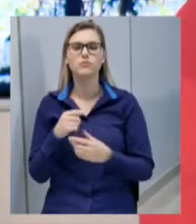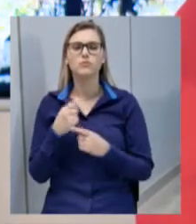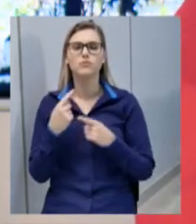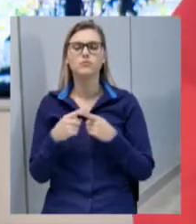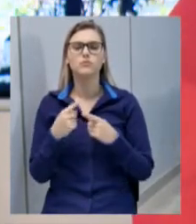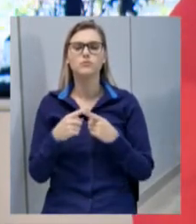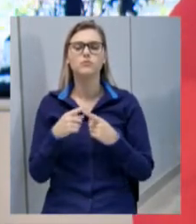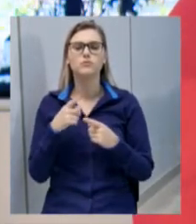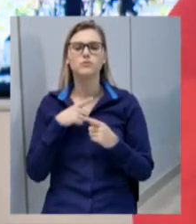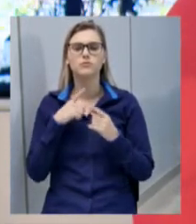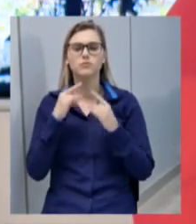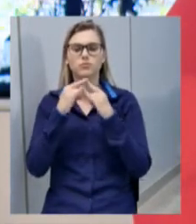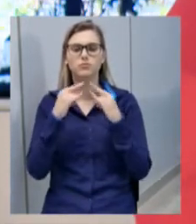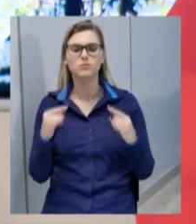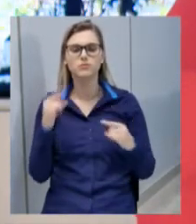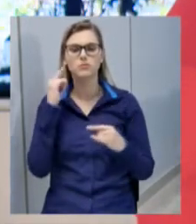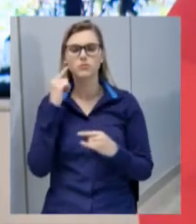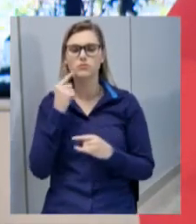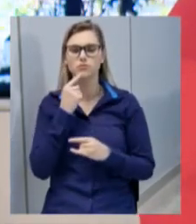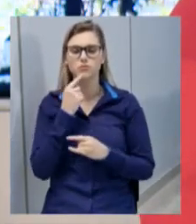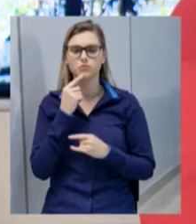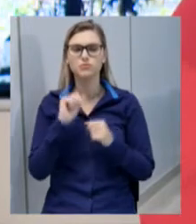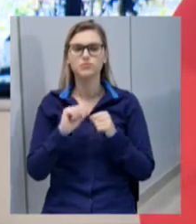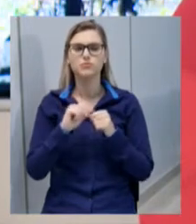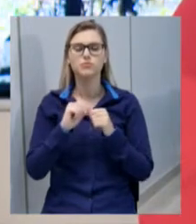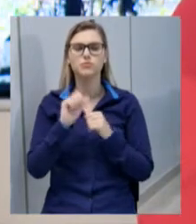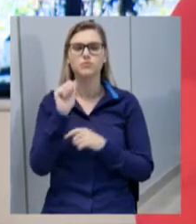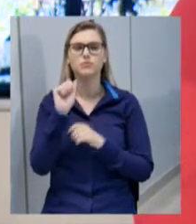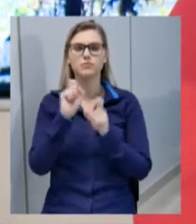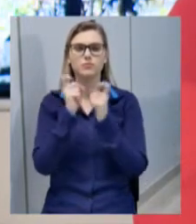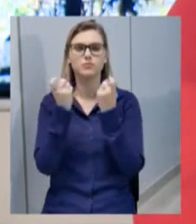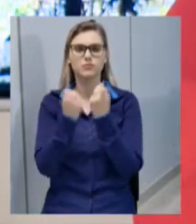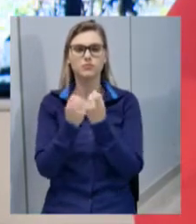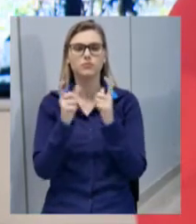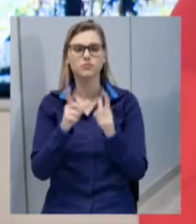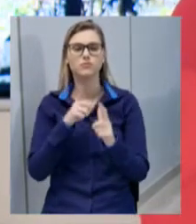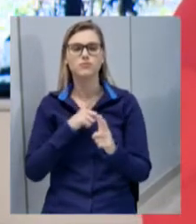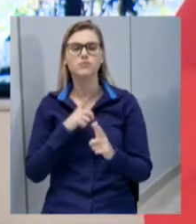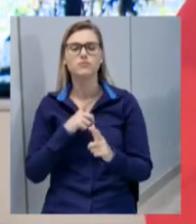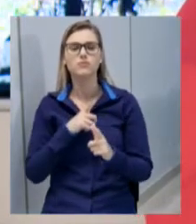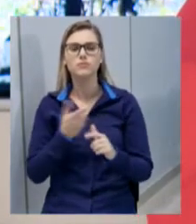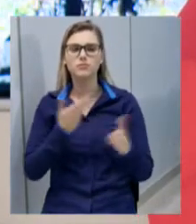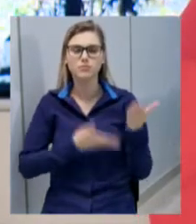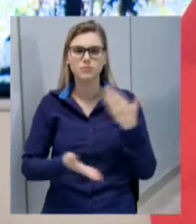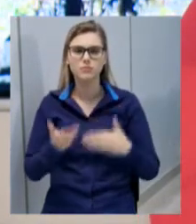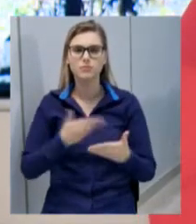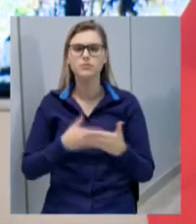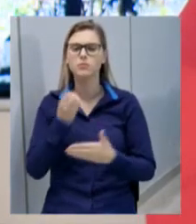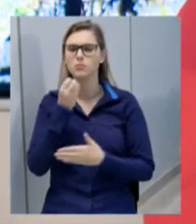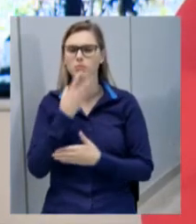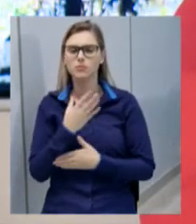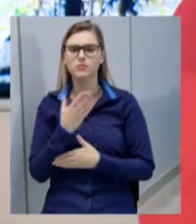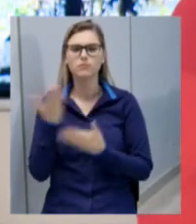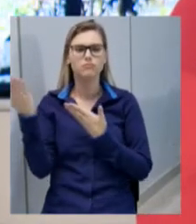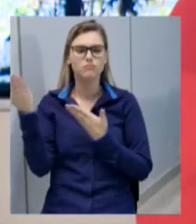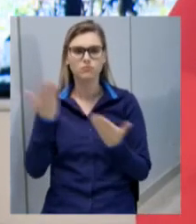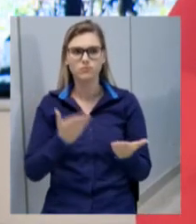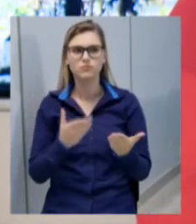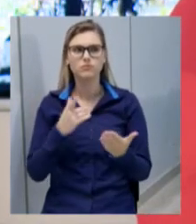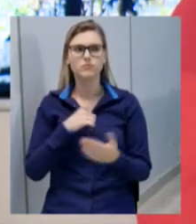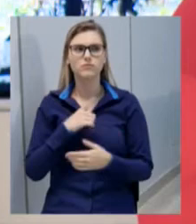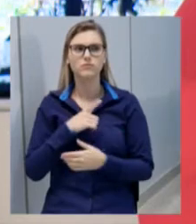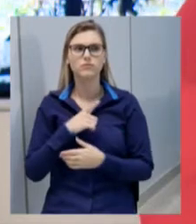Acampo Assurdo, promovido pela Padavix, onde foi muito bom, evento muito bem. Trouxemos o